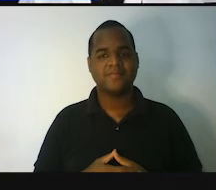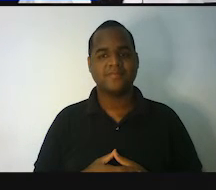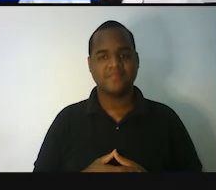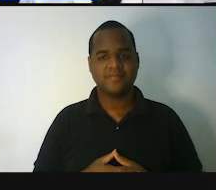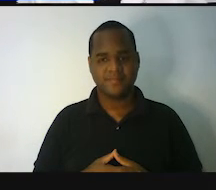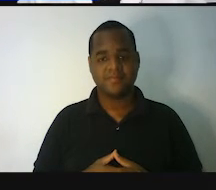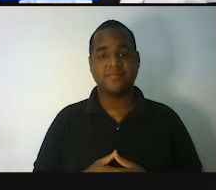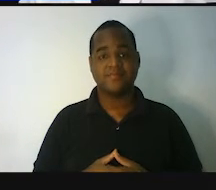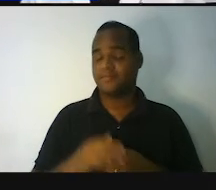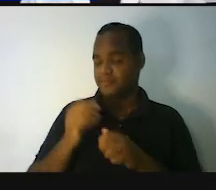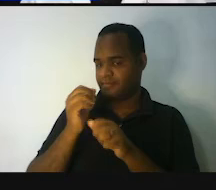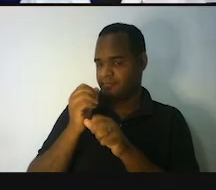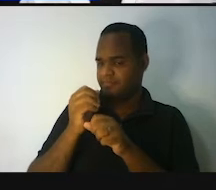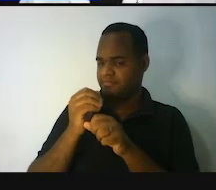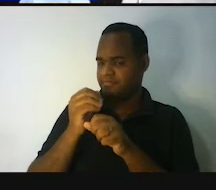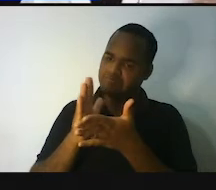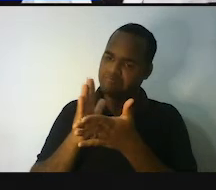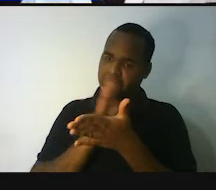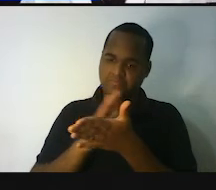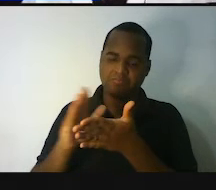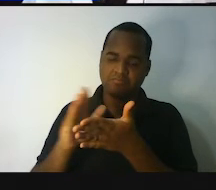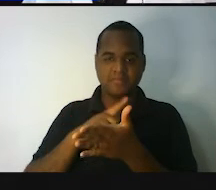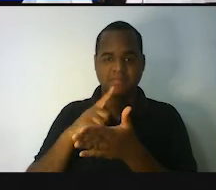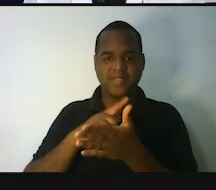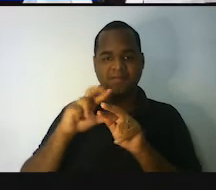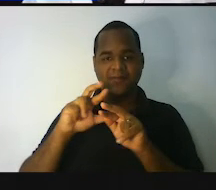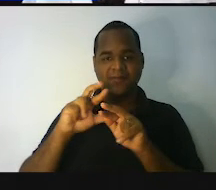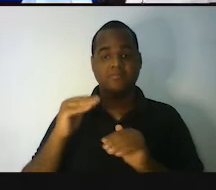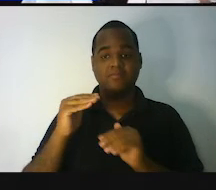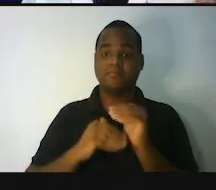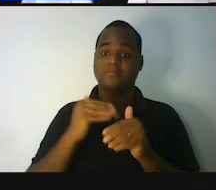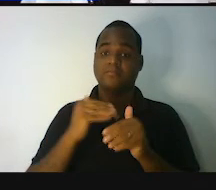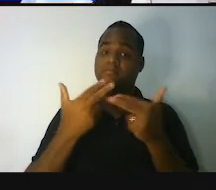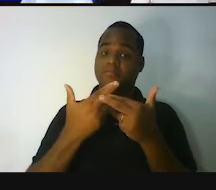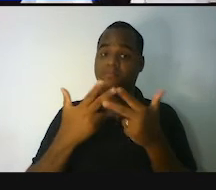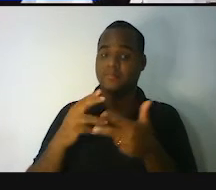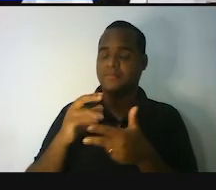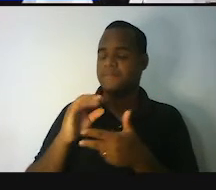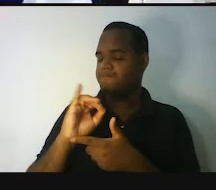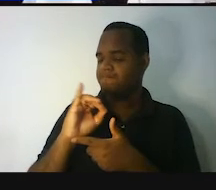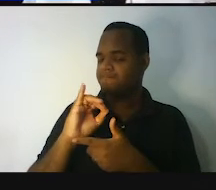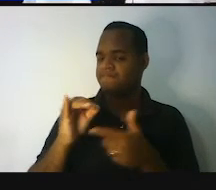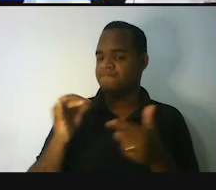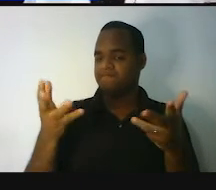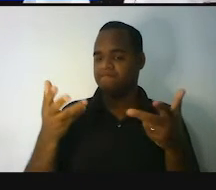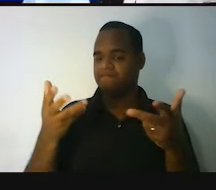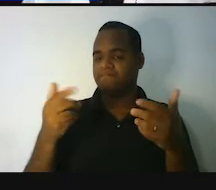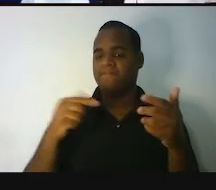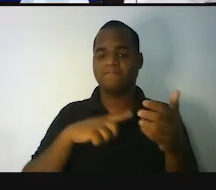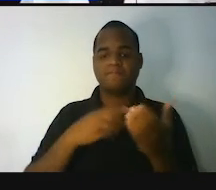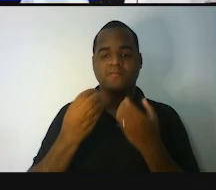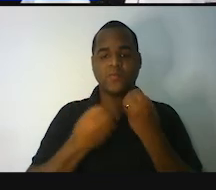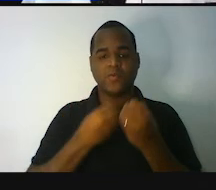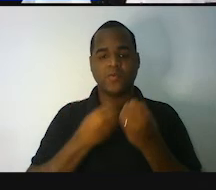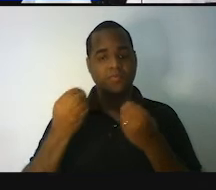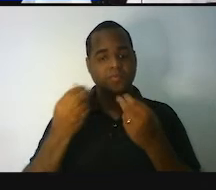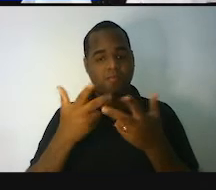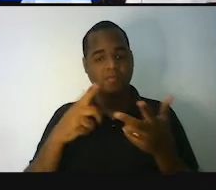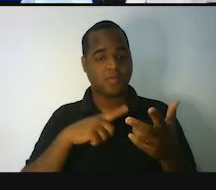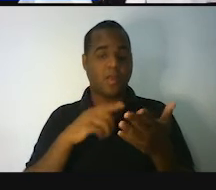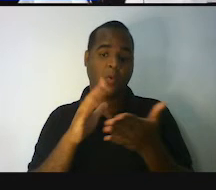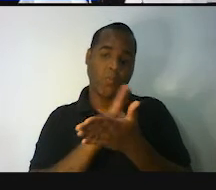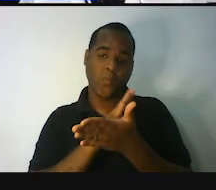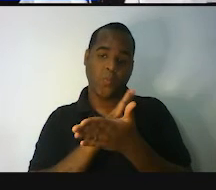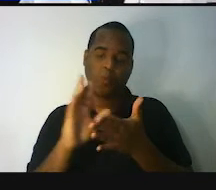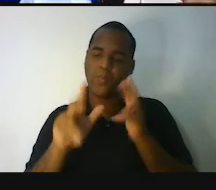Mas, alguns já desenvolvendo instrumentos de medidas e outros não.